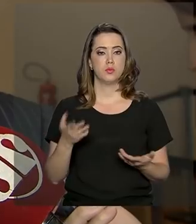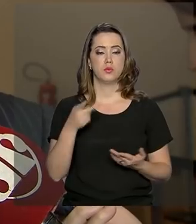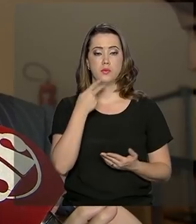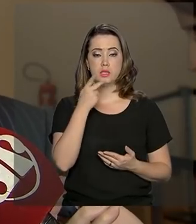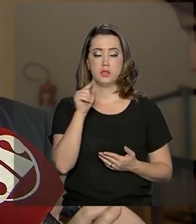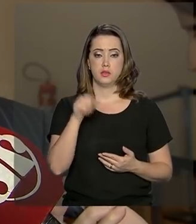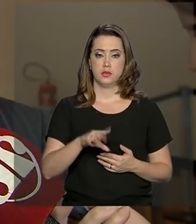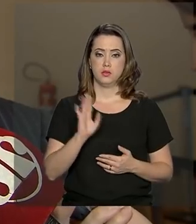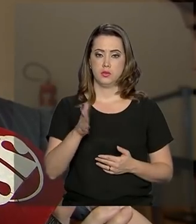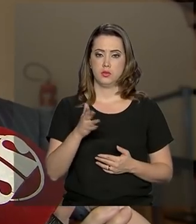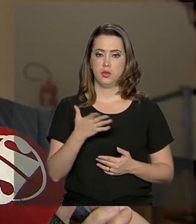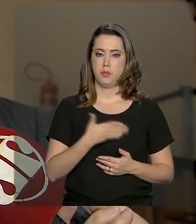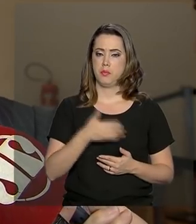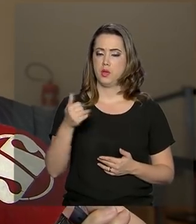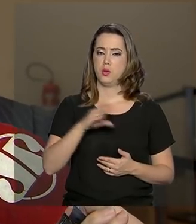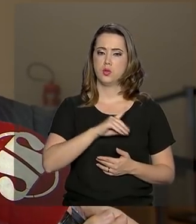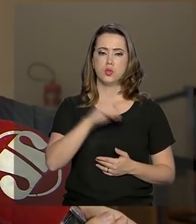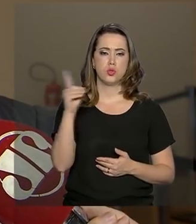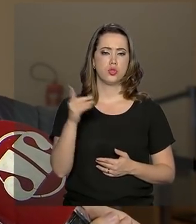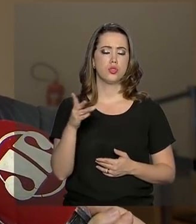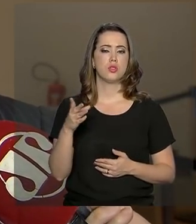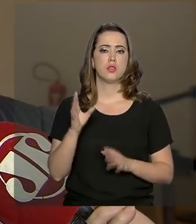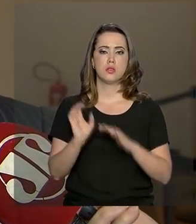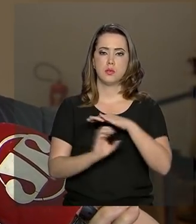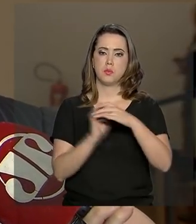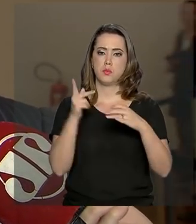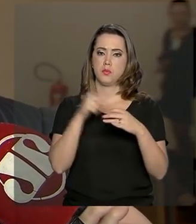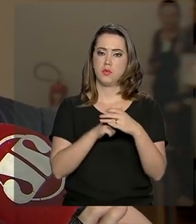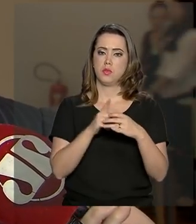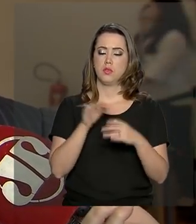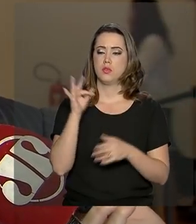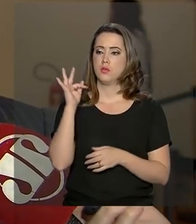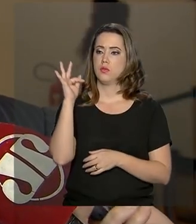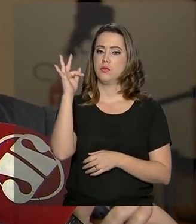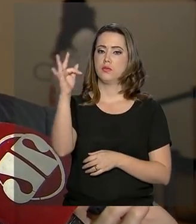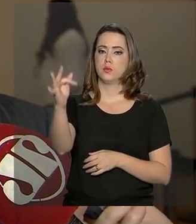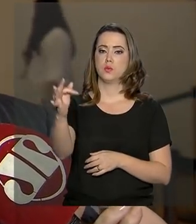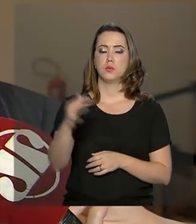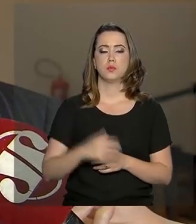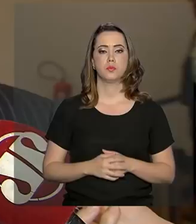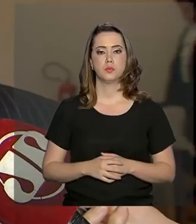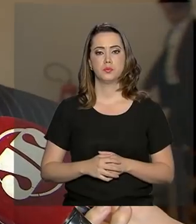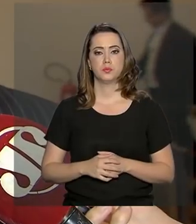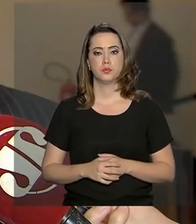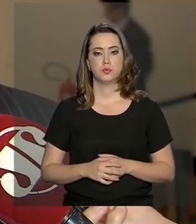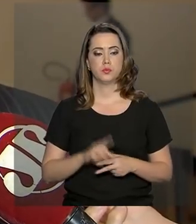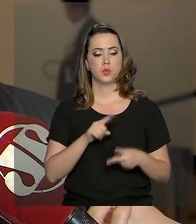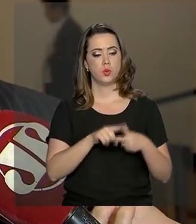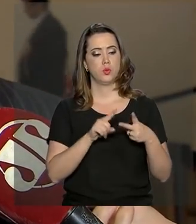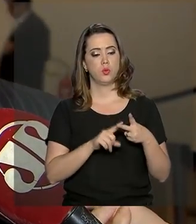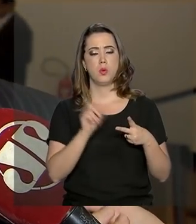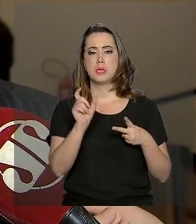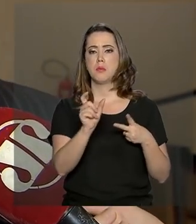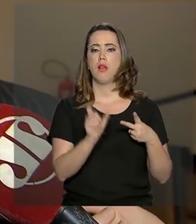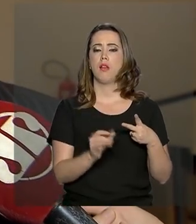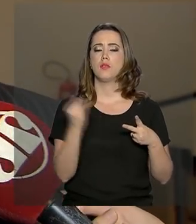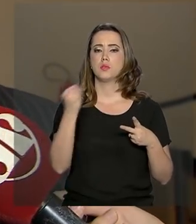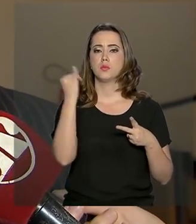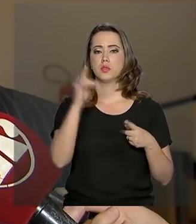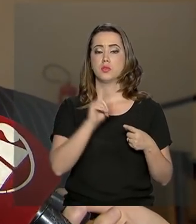falei, os melhores dias da Petrobras ainda estão à frente de nós. Duas palavras são chaves.